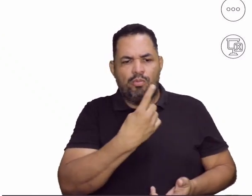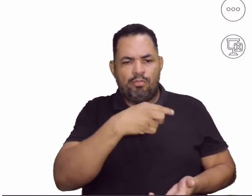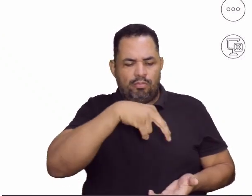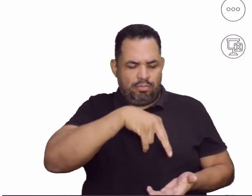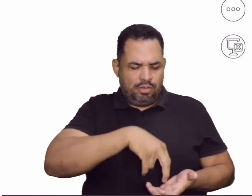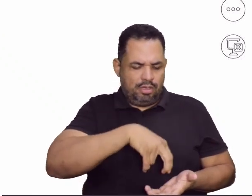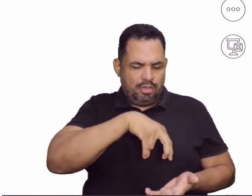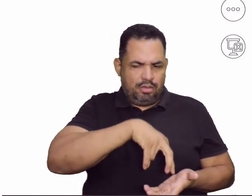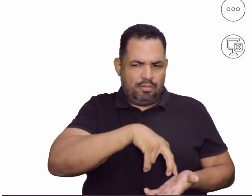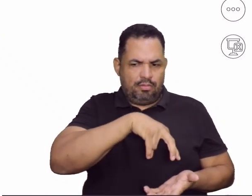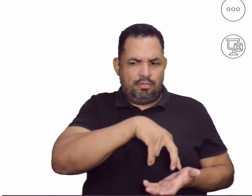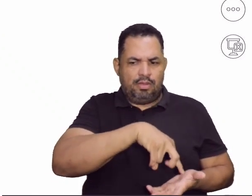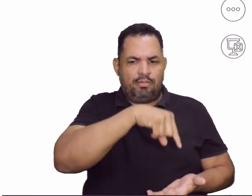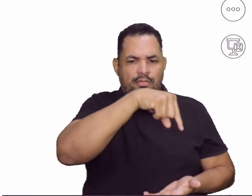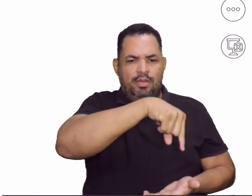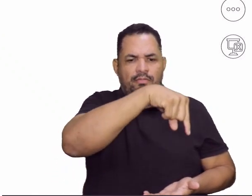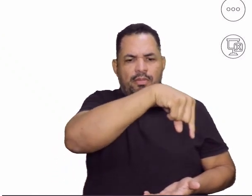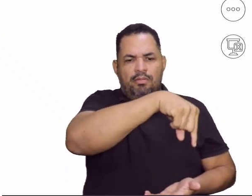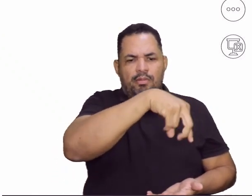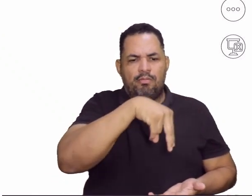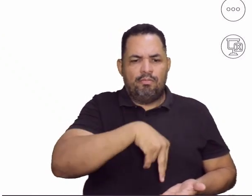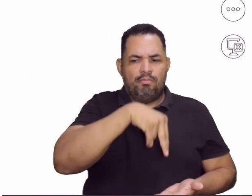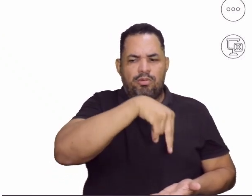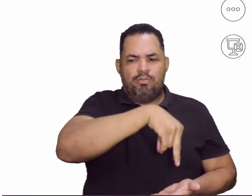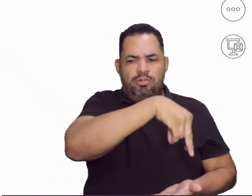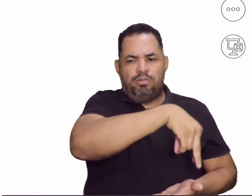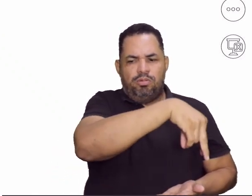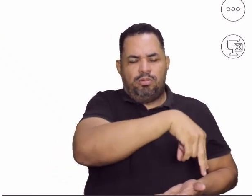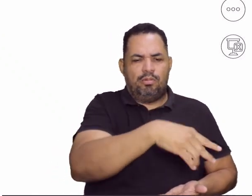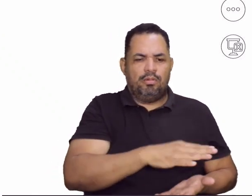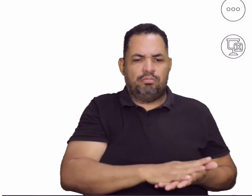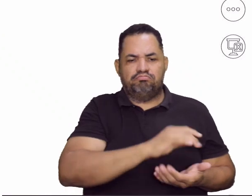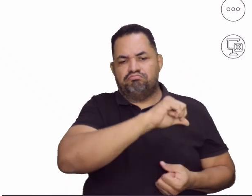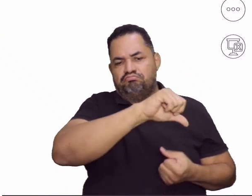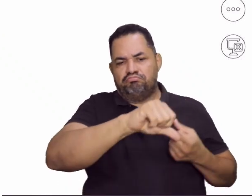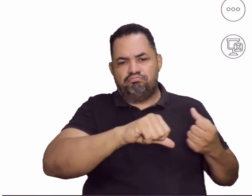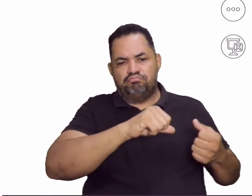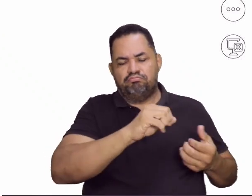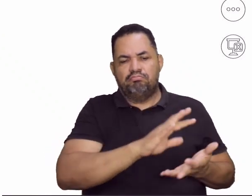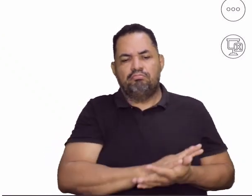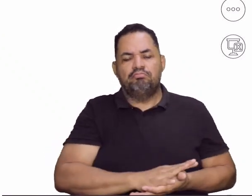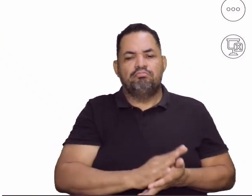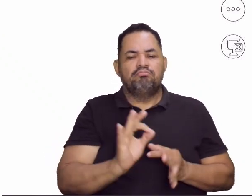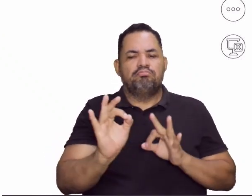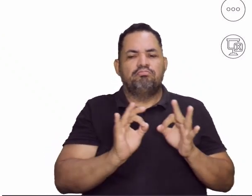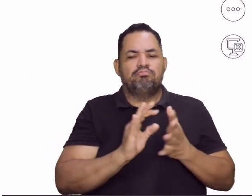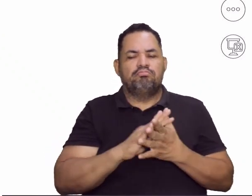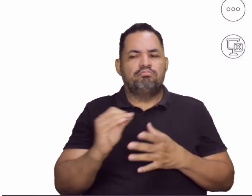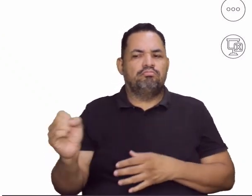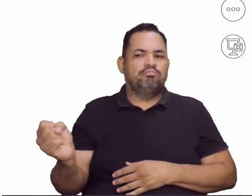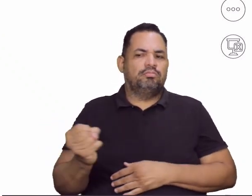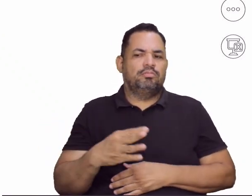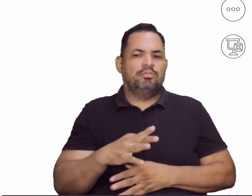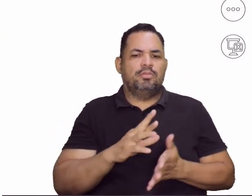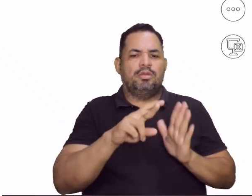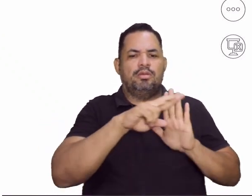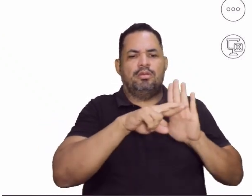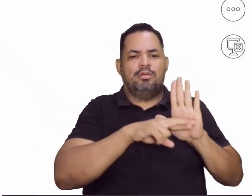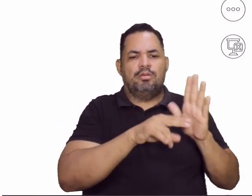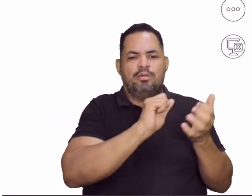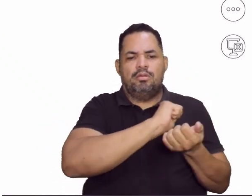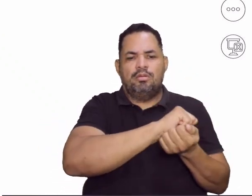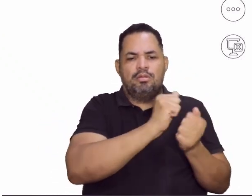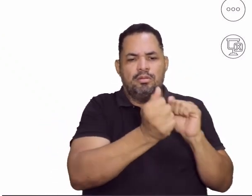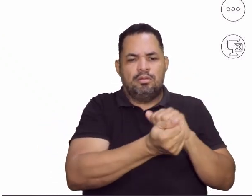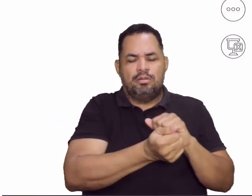em cada casa, posso pular alternado, posso criar uma nova regra, uma nova adaptação,